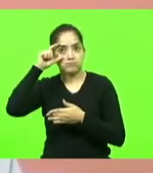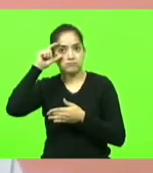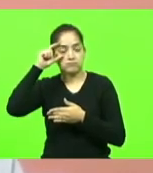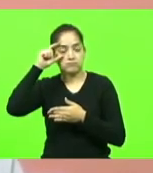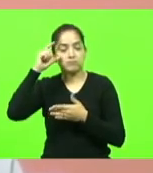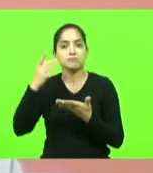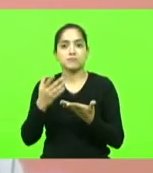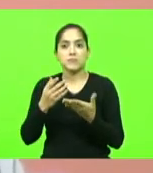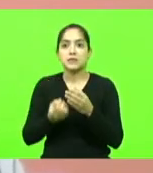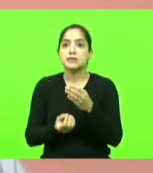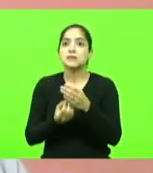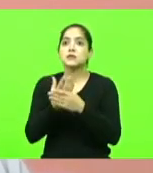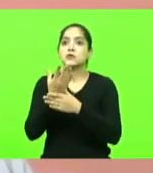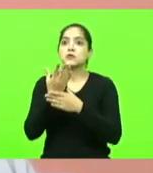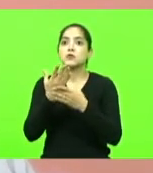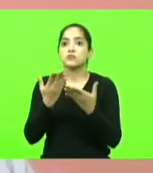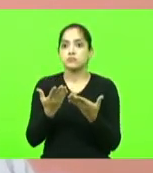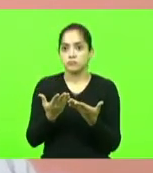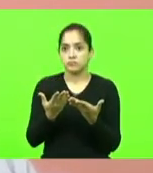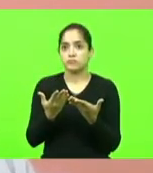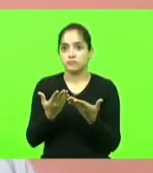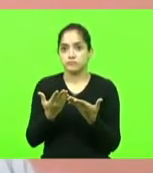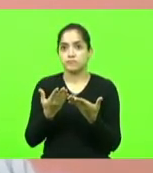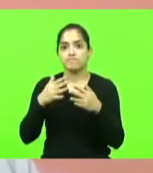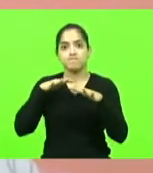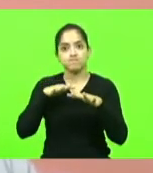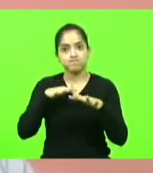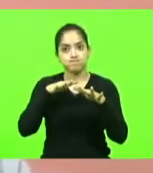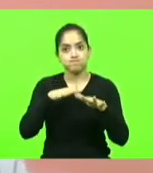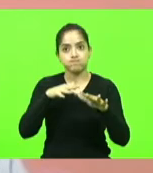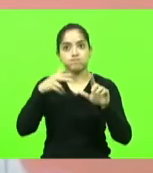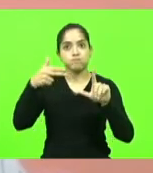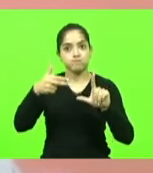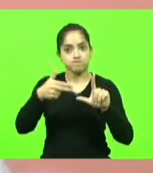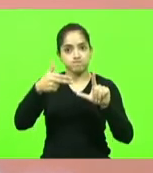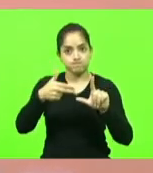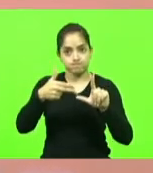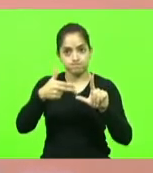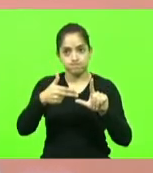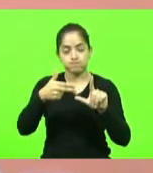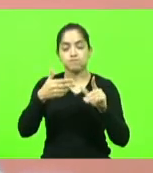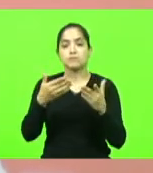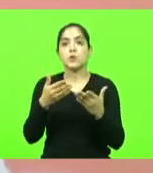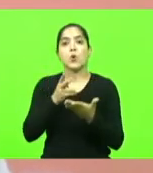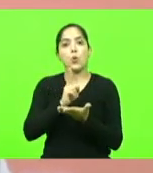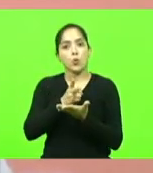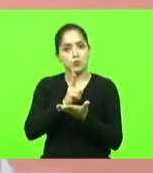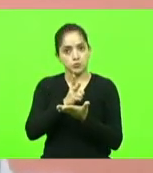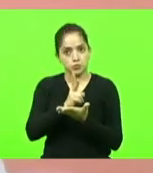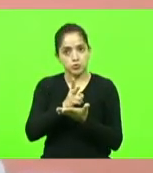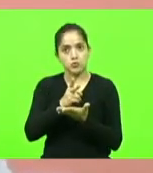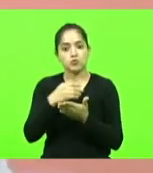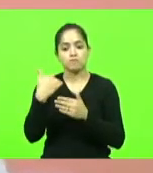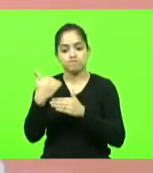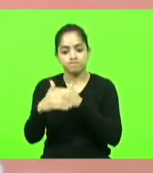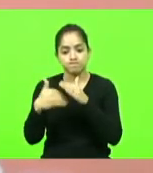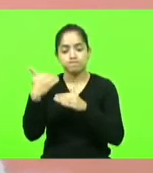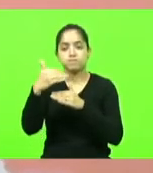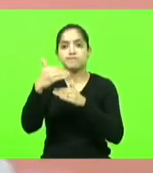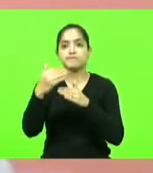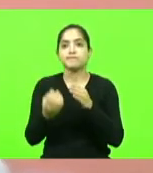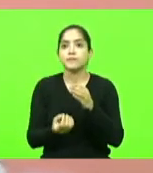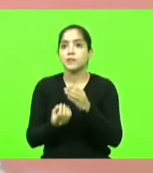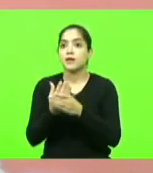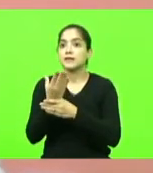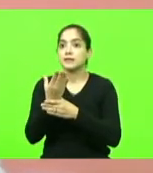continua mais do que nunca ativista desta causa continua cobrando avanços como a criação